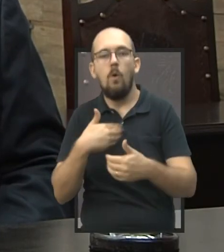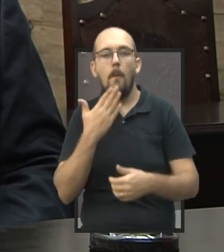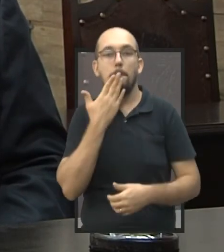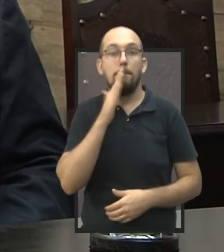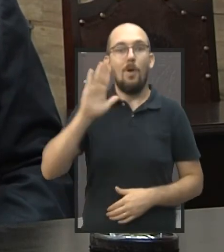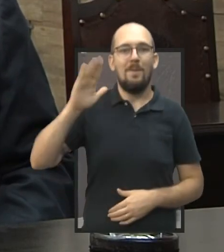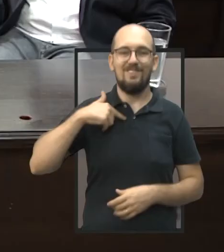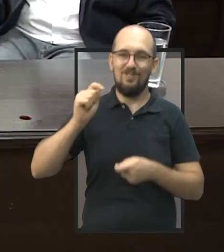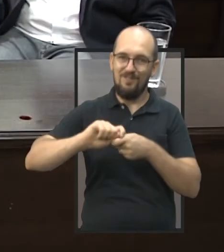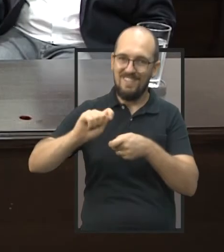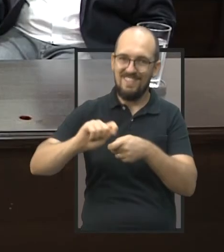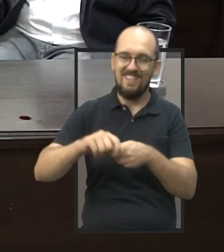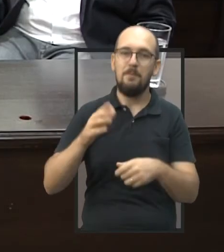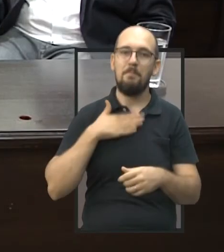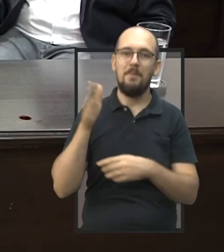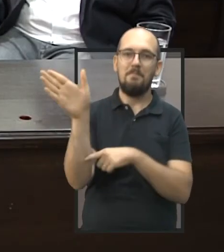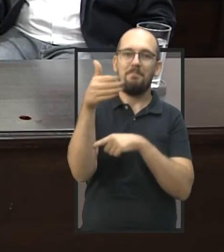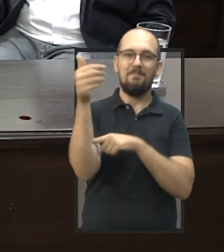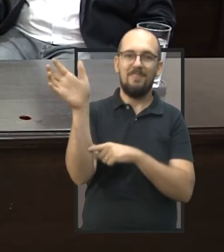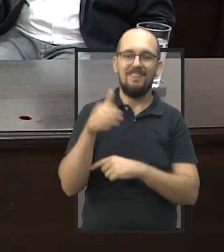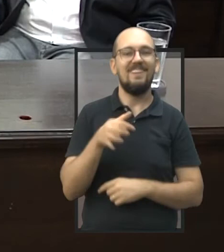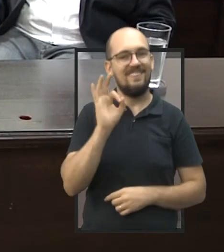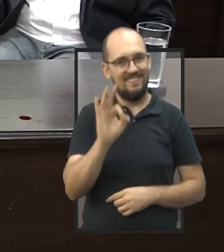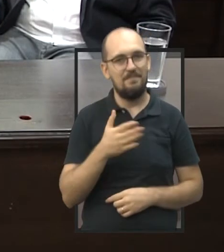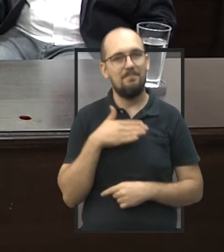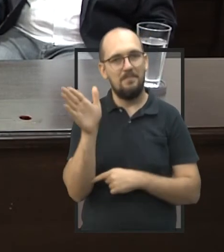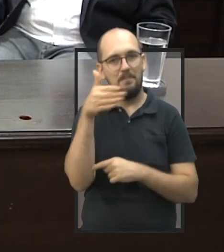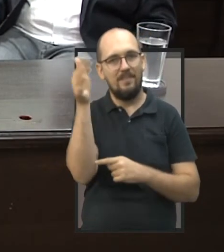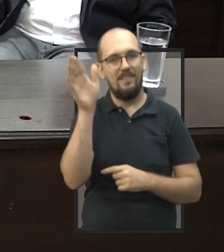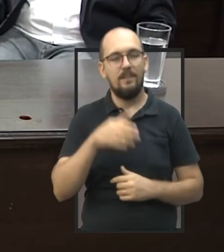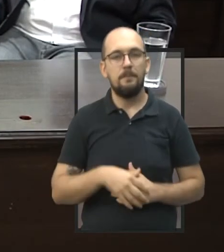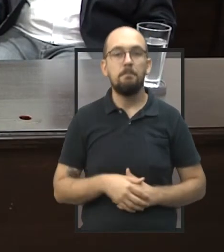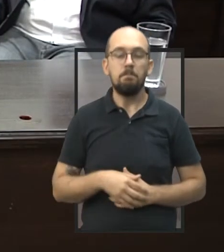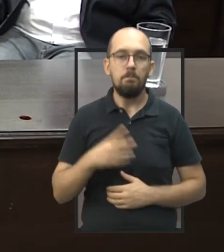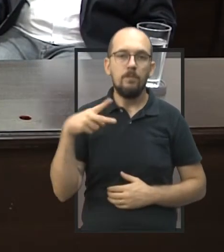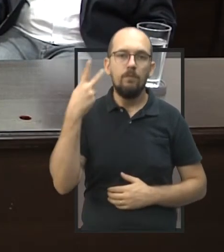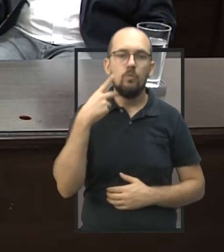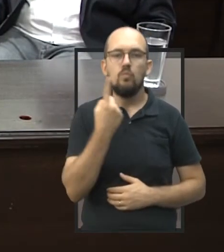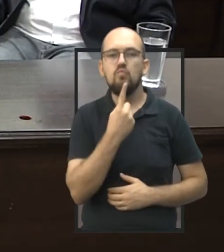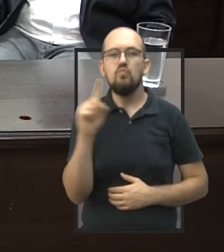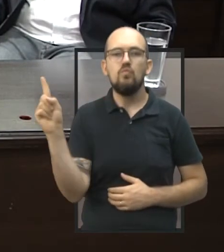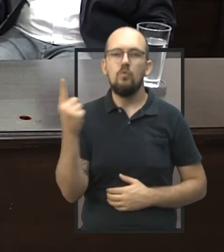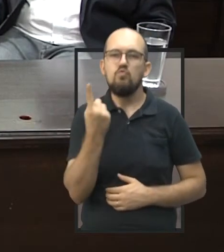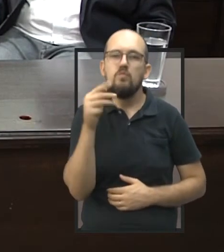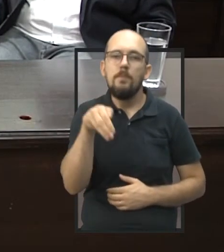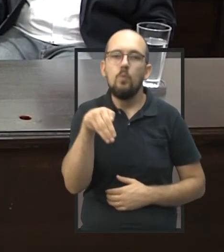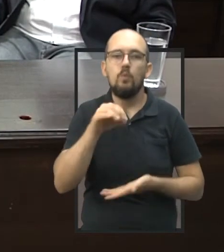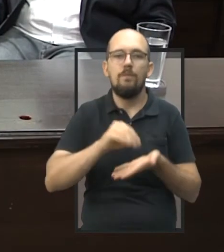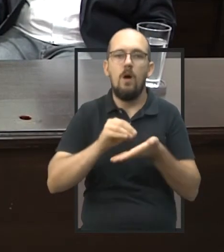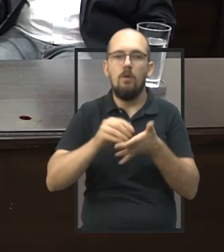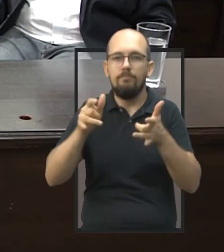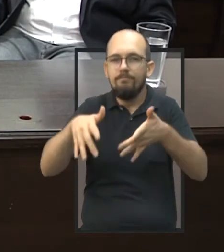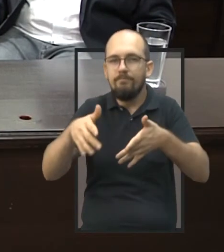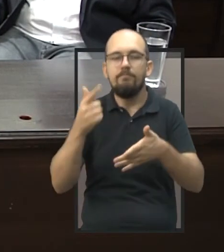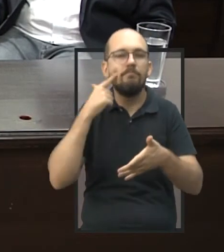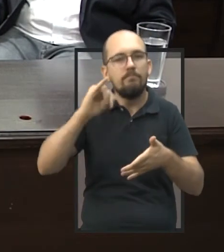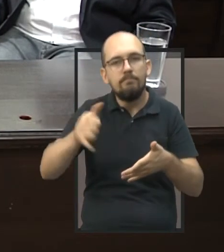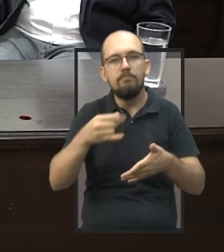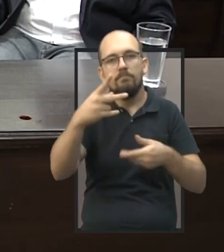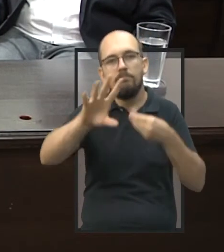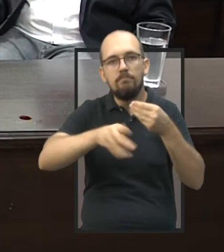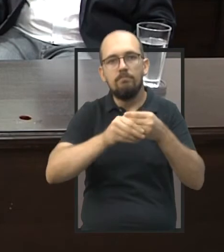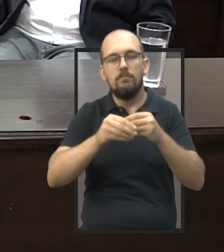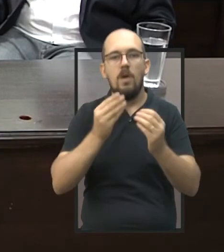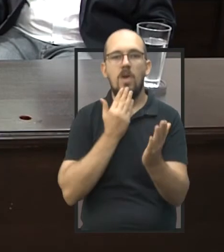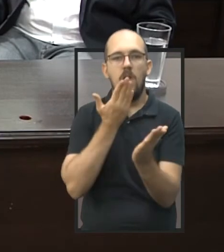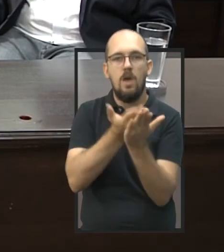cumprindo essa promessa. Bandeira de campanha aí do Luizinho Andretto. Com certeza. Vereador, para a gente encerrar, nós temos aí menos de um minuto, falar sobre um requerimento